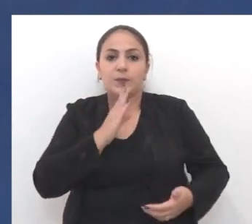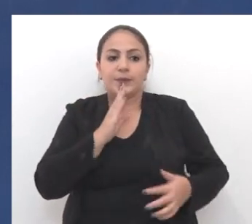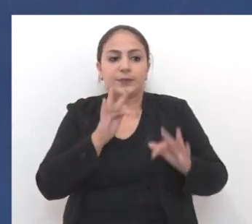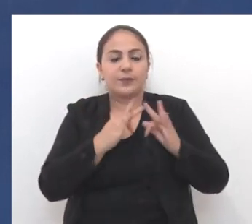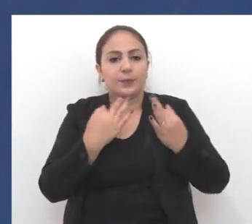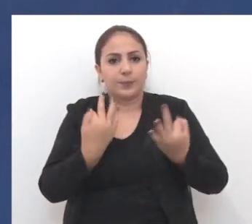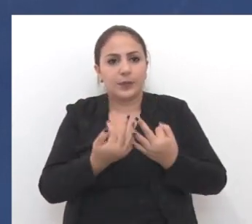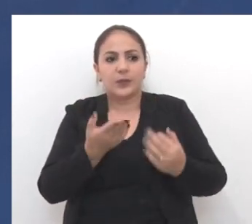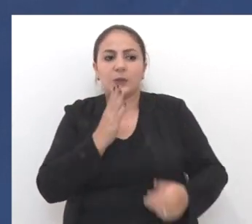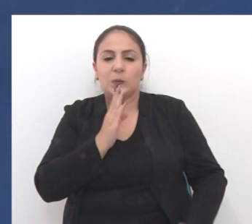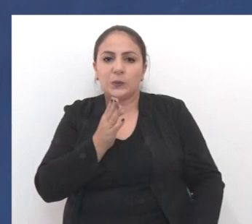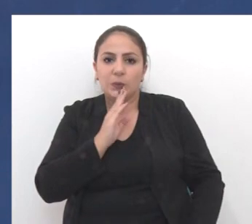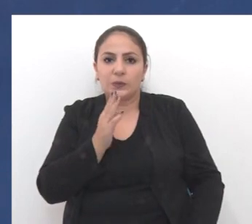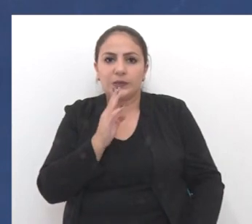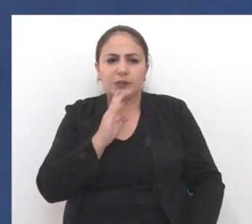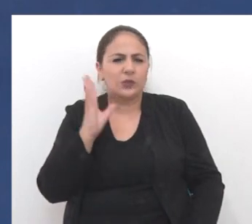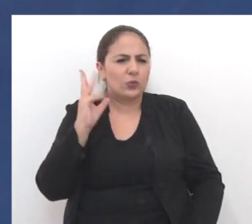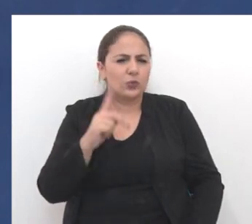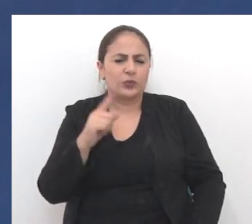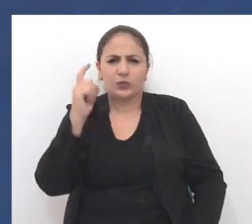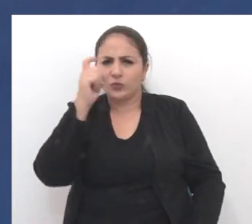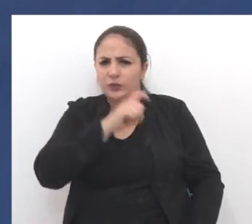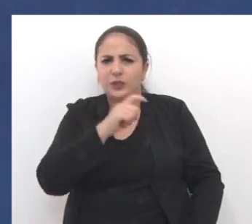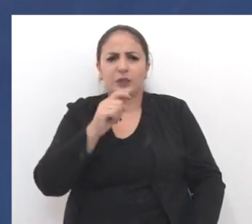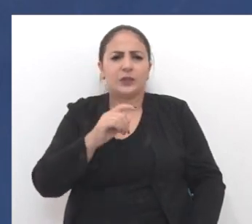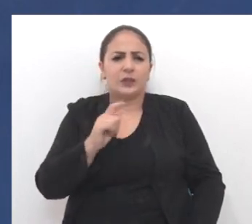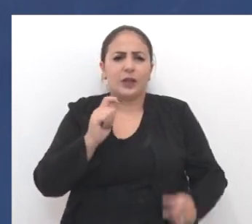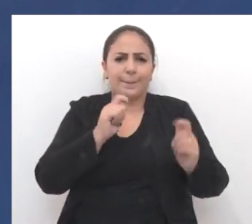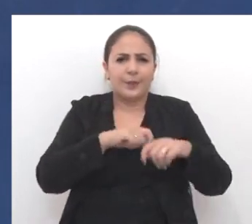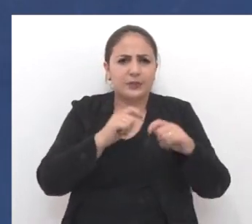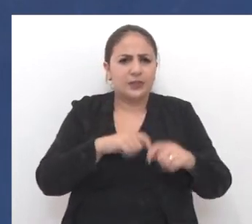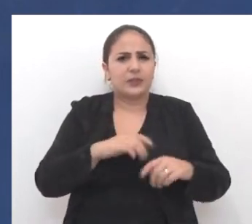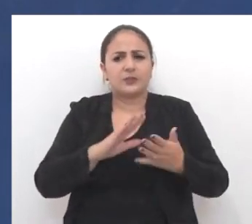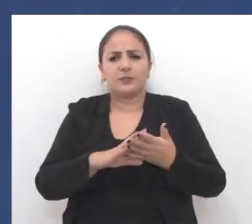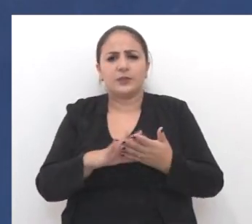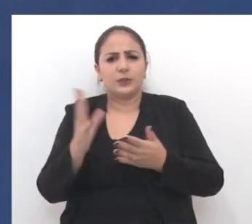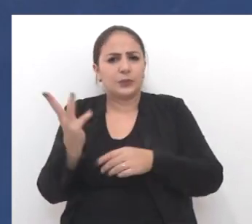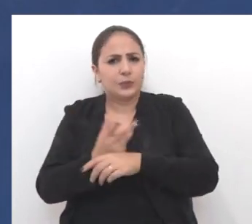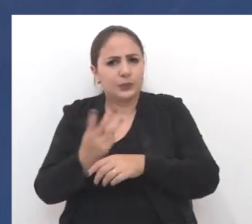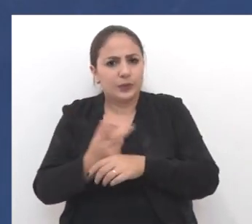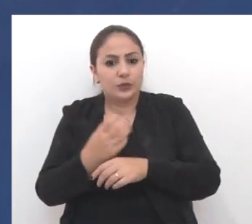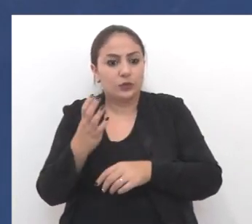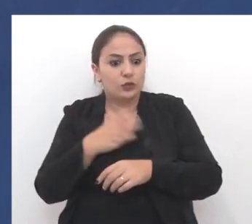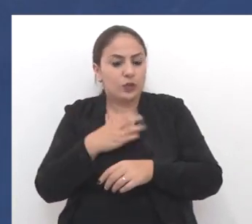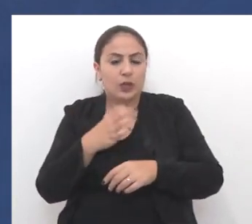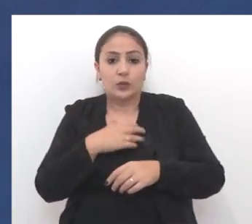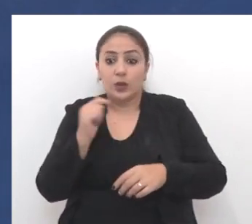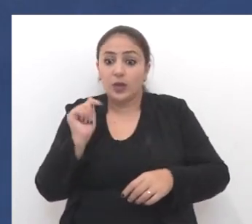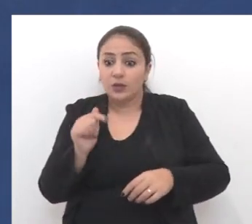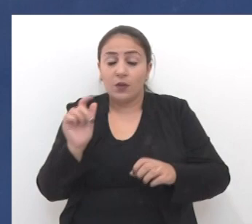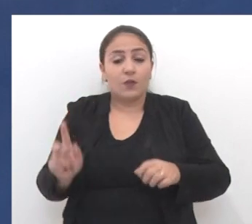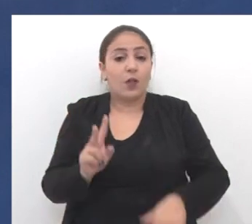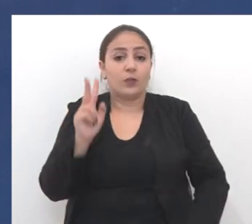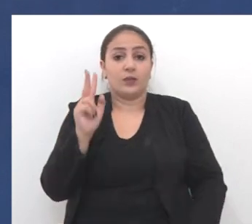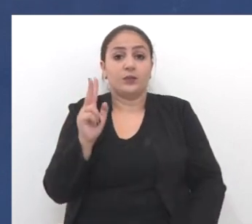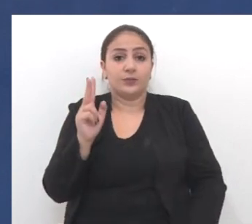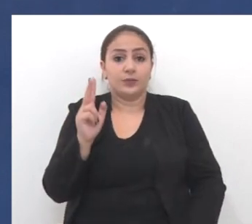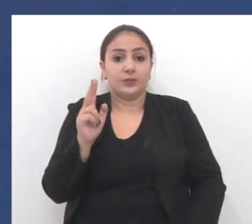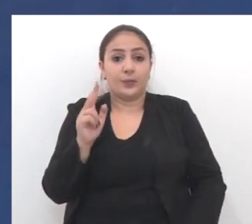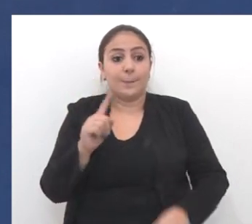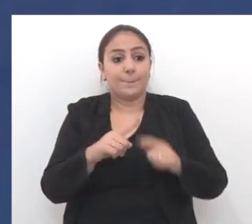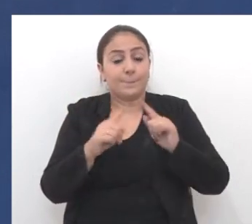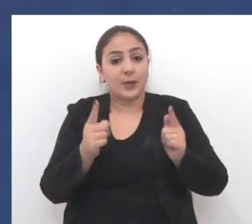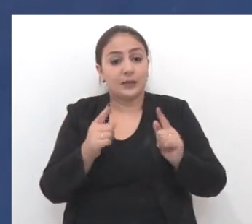conhecendo a família, conhecendo as suas dificuldades, suas potencialidades, suas habilidades, de uma forma que isto é valorizado.